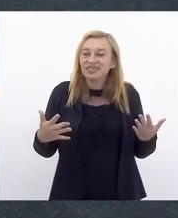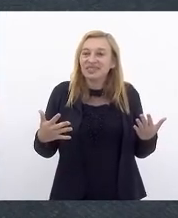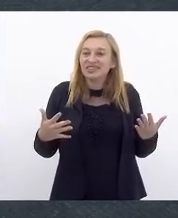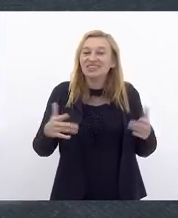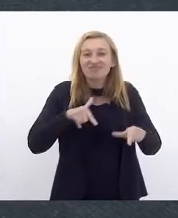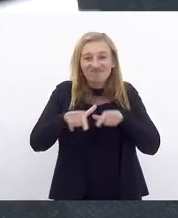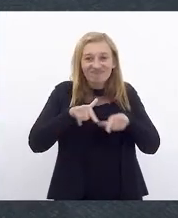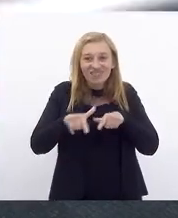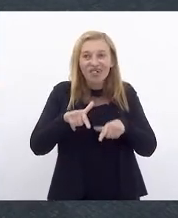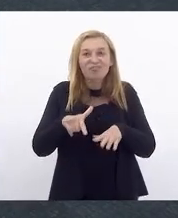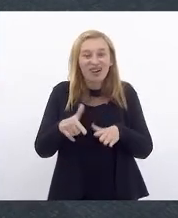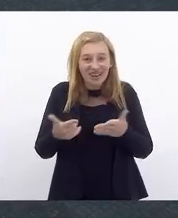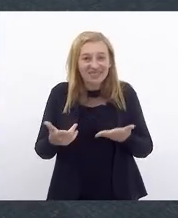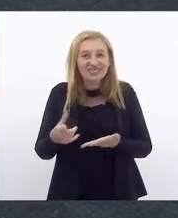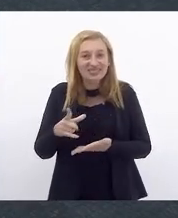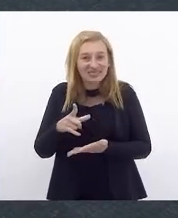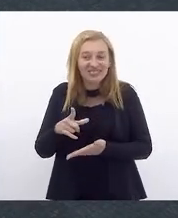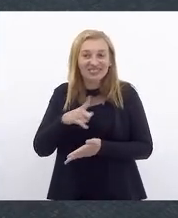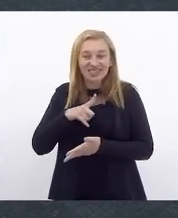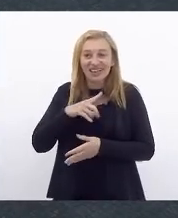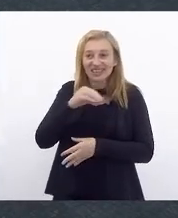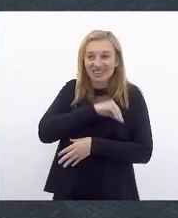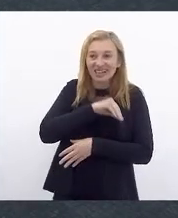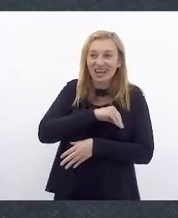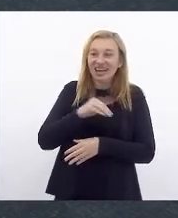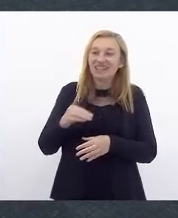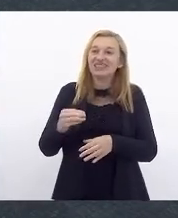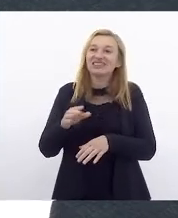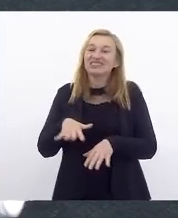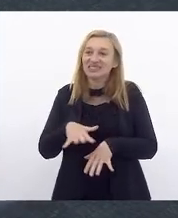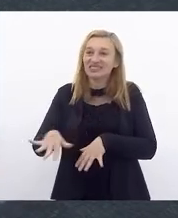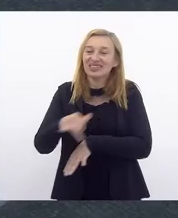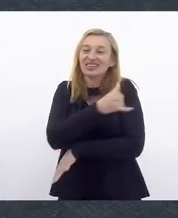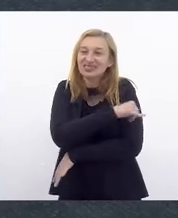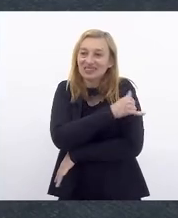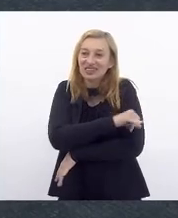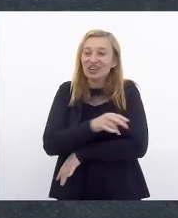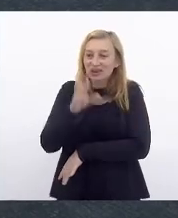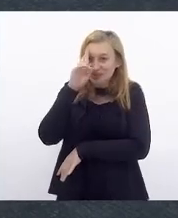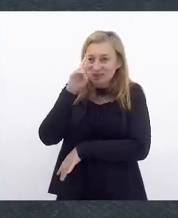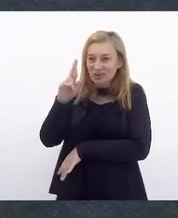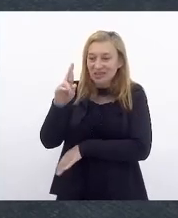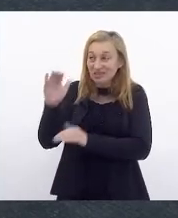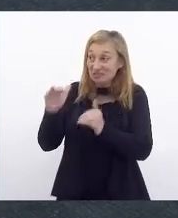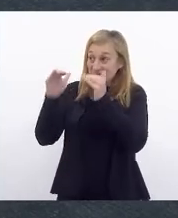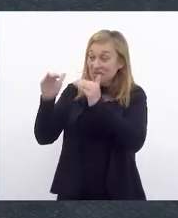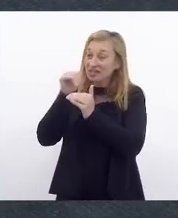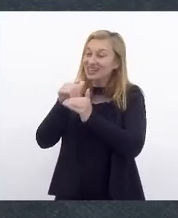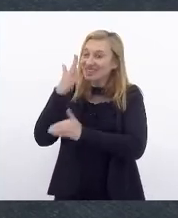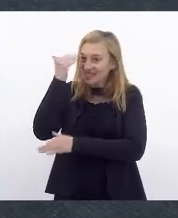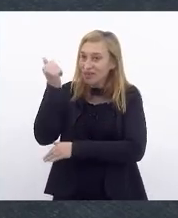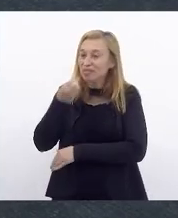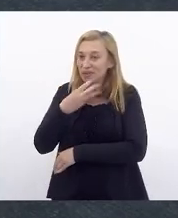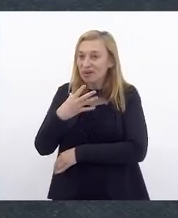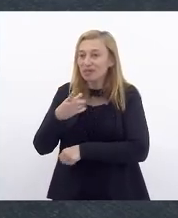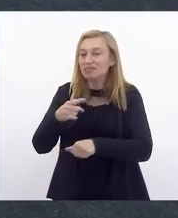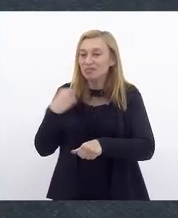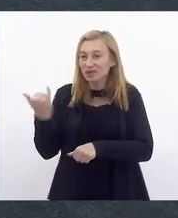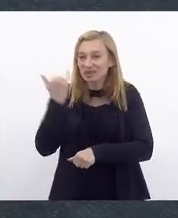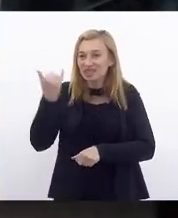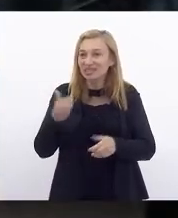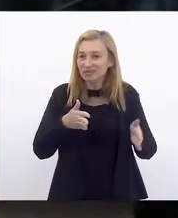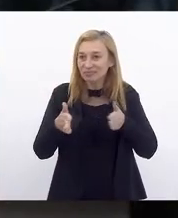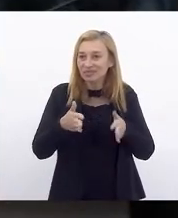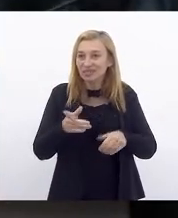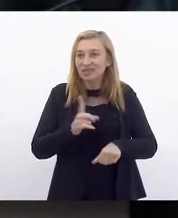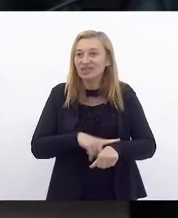trabalho e renda e faz acontecer no subúrbio carioca, que V. Exª sabe muito bem o quanto é necessário nesse período. Obrigada,